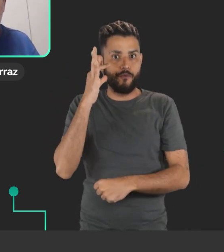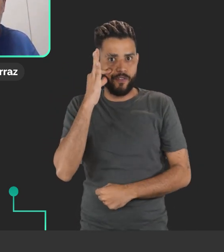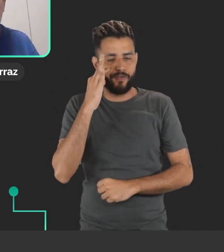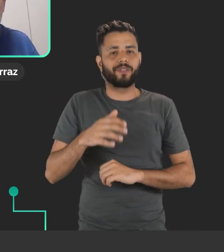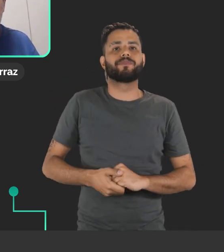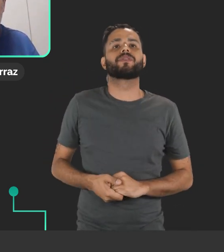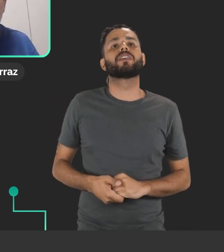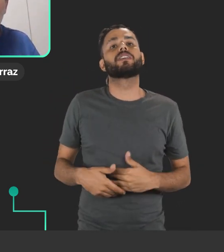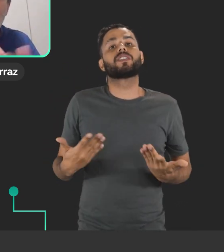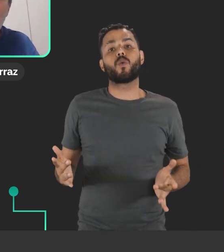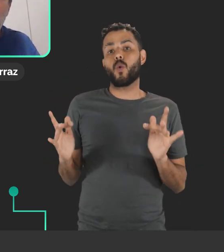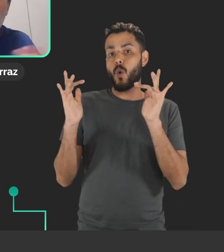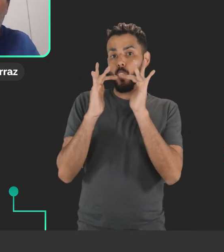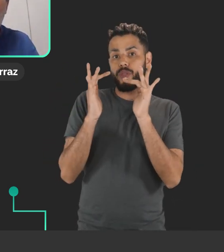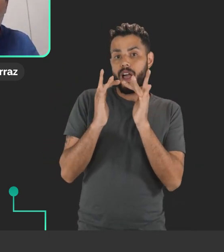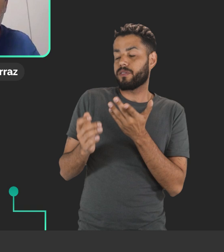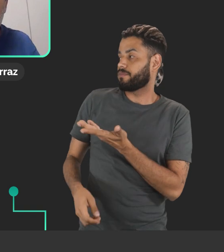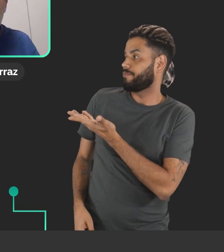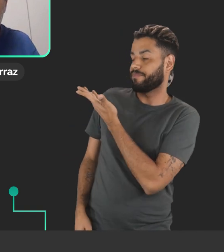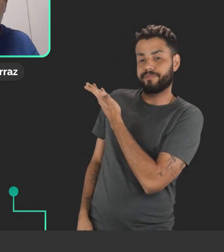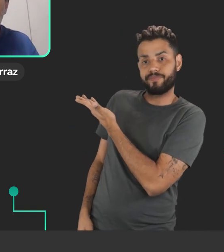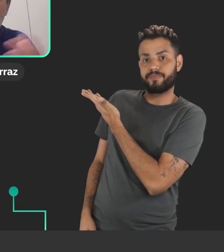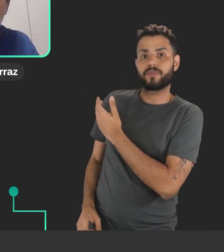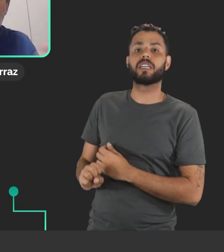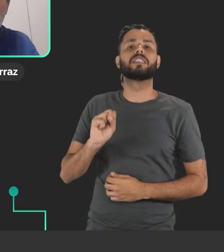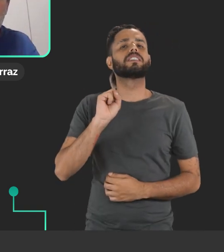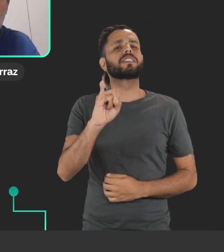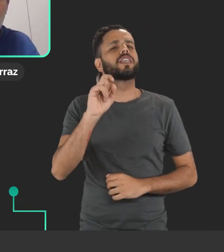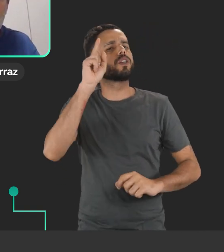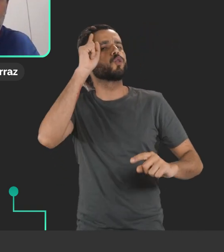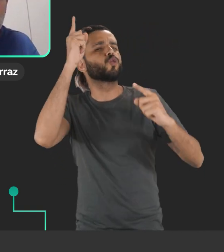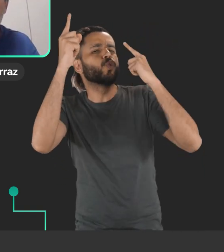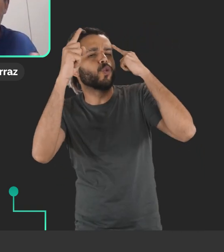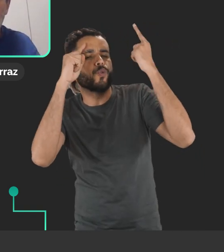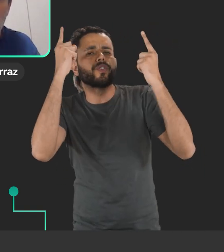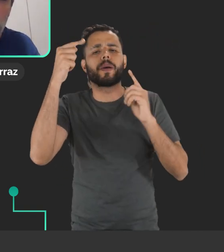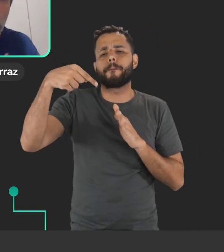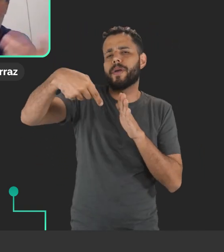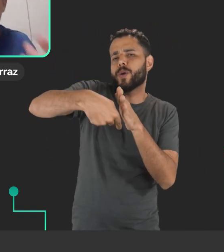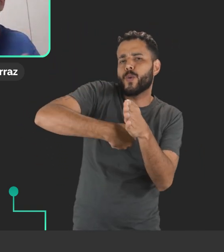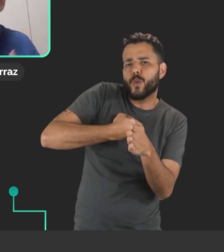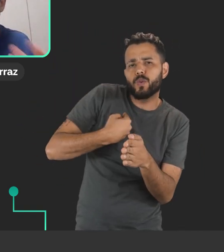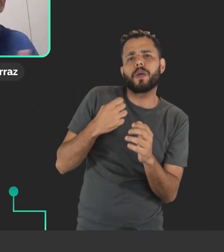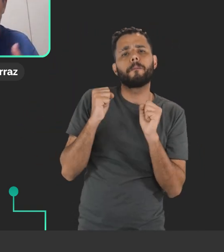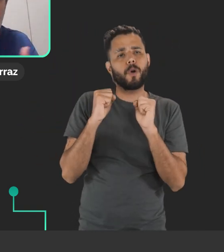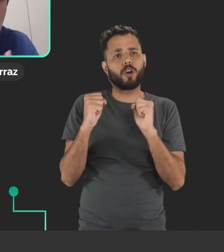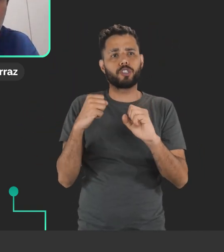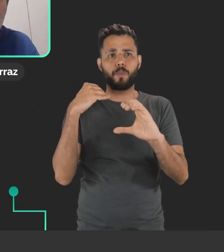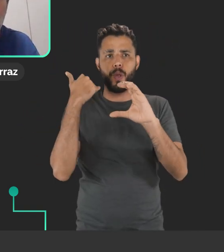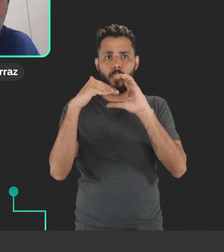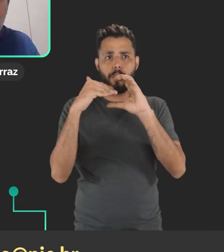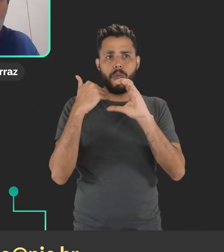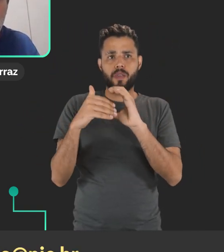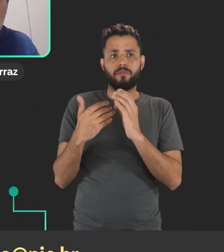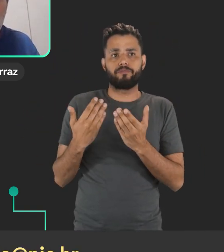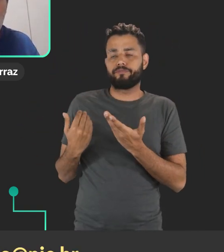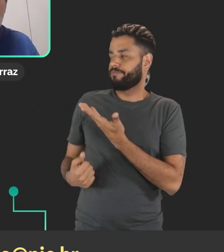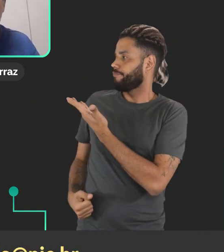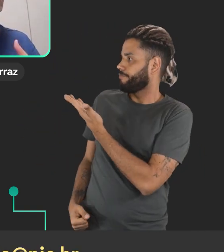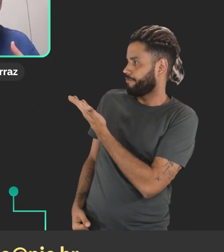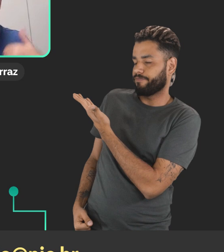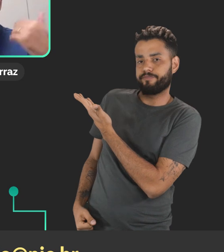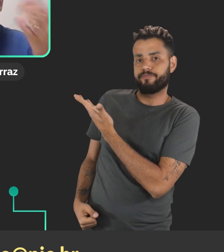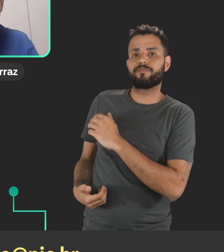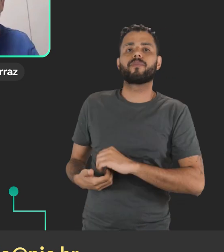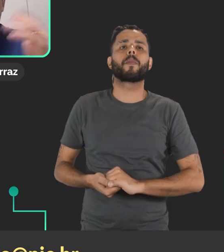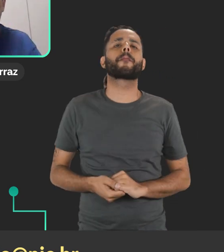cerimônia de premiação. e deixo aqui os meus contatos, né, se alguém tiver alguma dúvida, quiser tirar alguma dúvida,